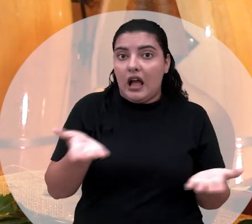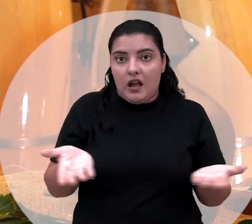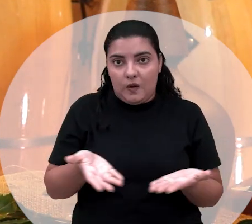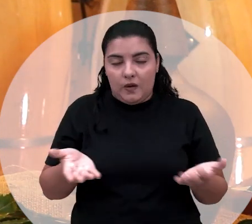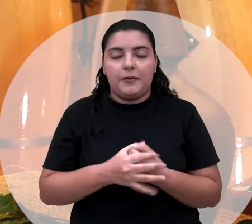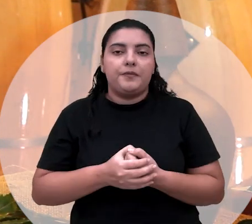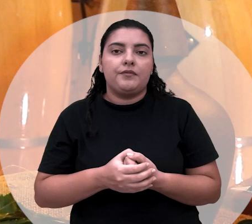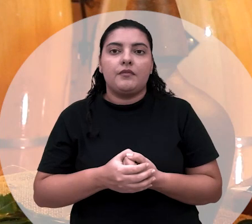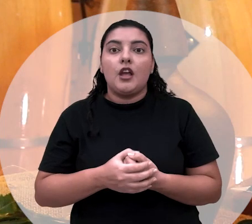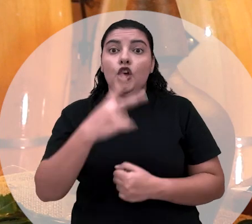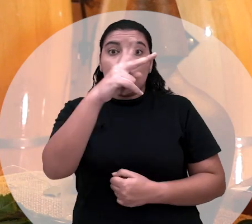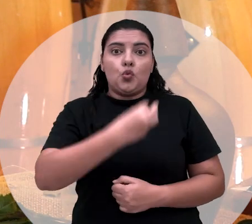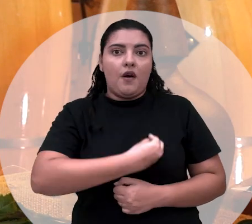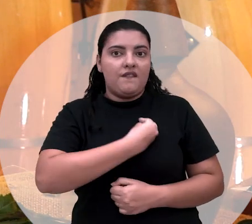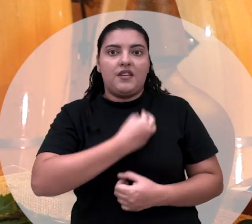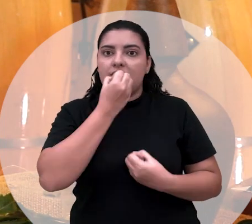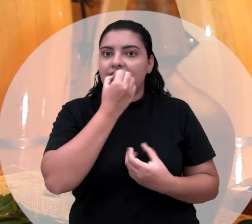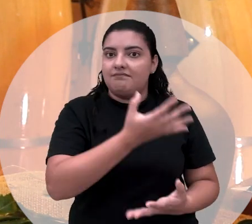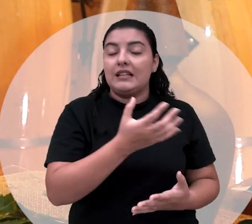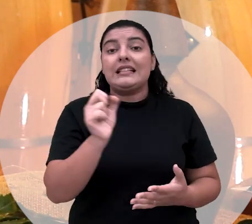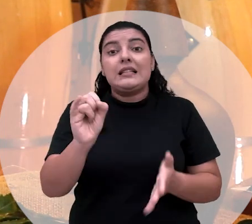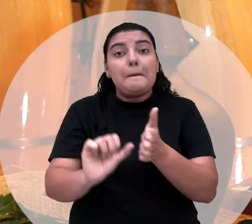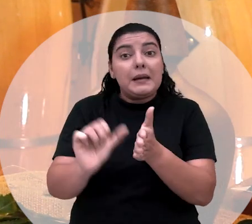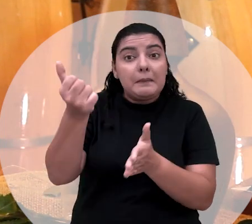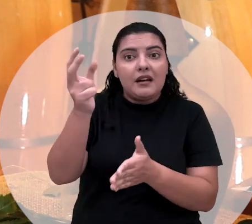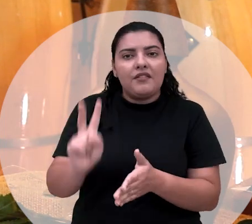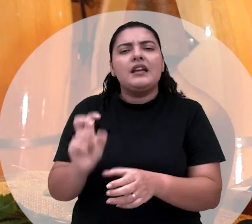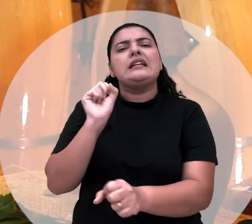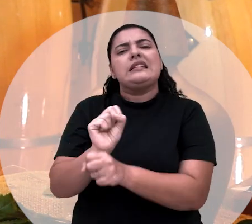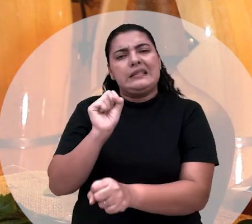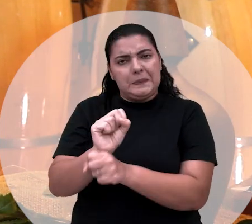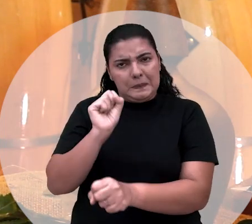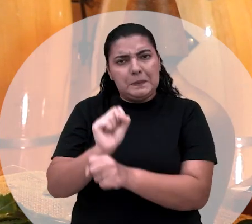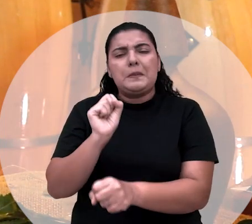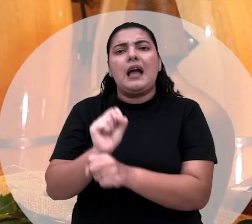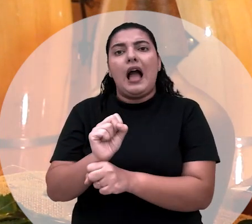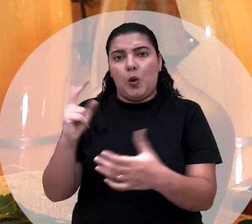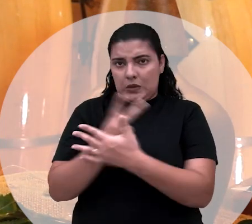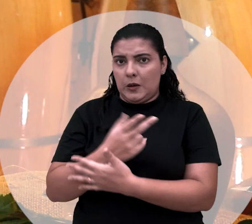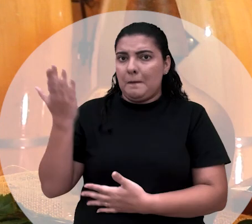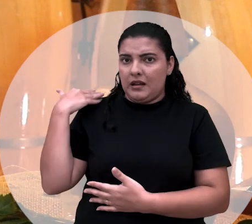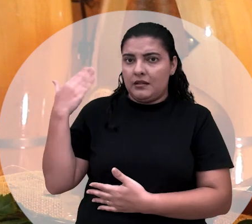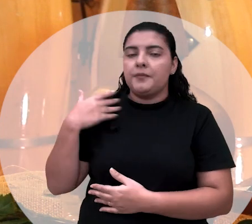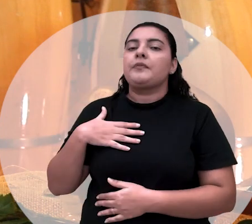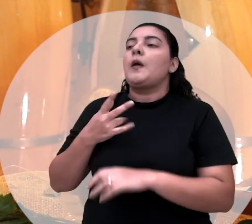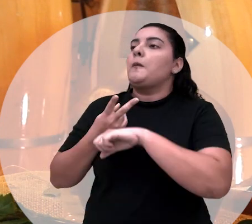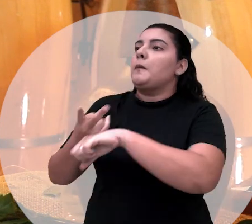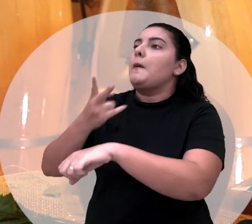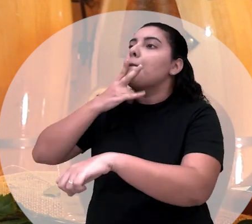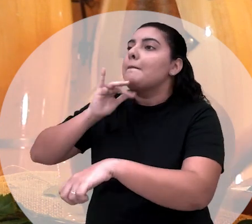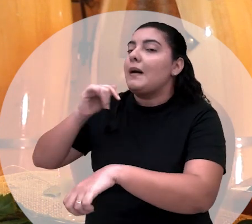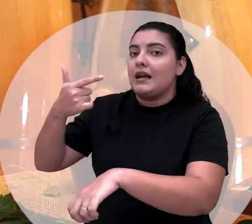armadilha e assim, nunca contar a sua vida. Se você vai a primeira vez, você espera, assim aconteceu comigo. Eu procurava meu pai de santo pela